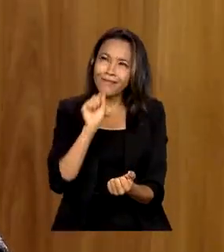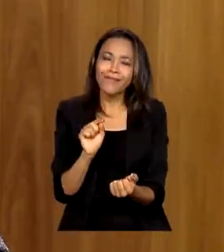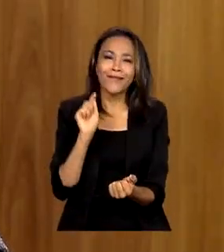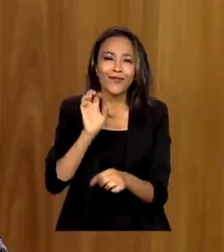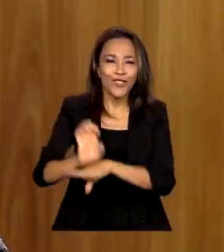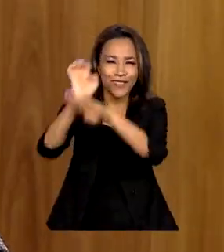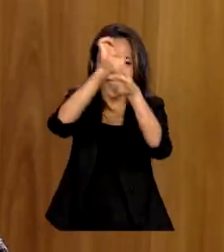redução dessas filas.